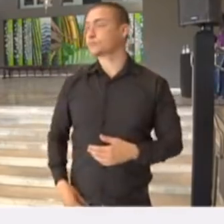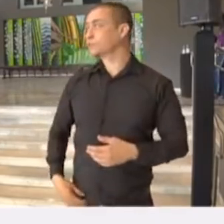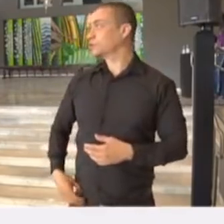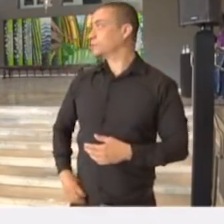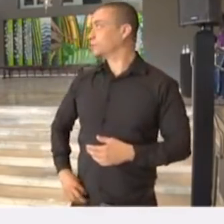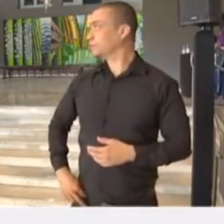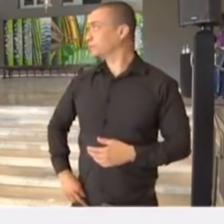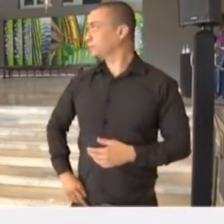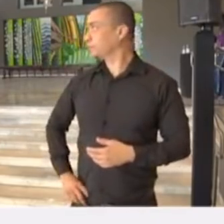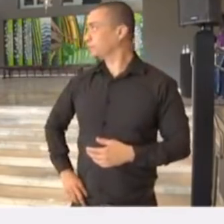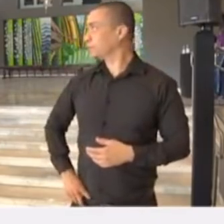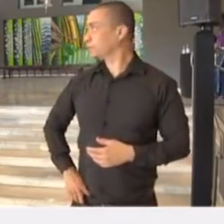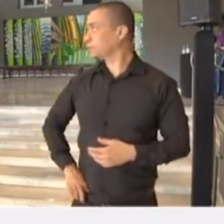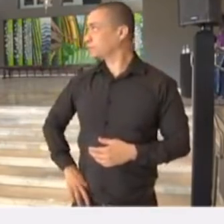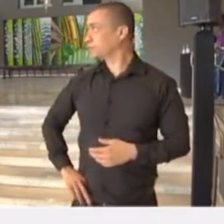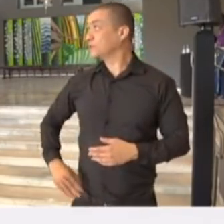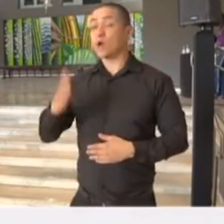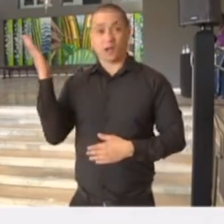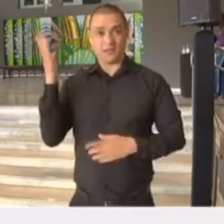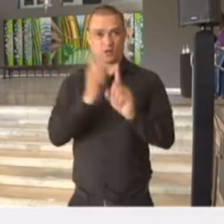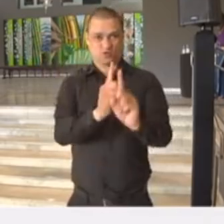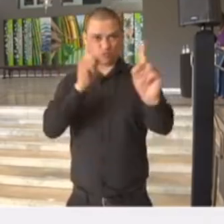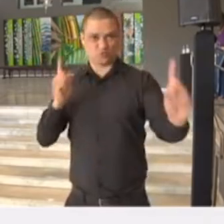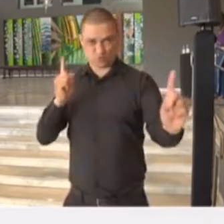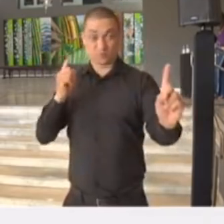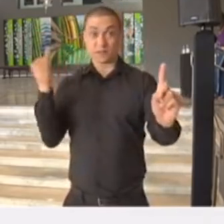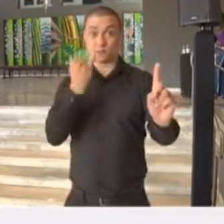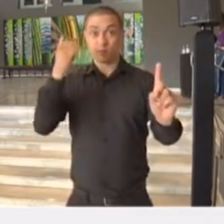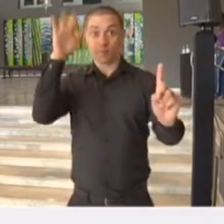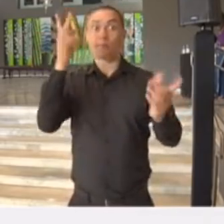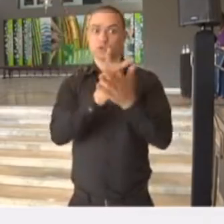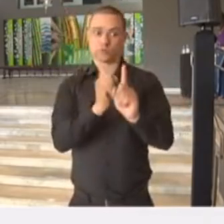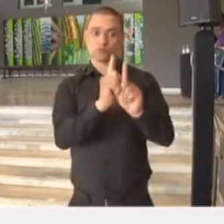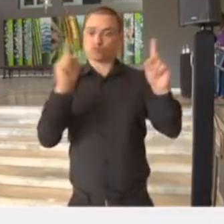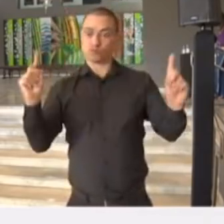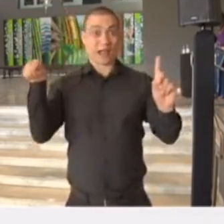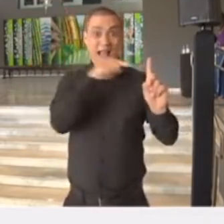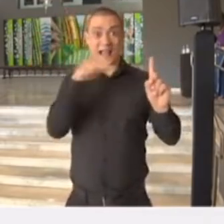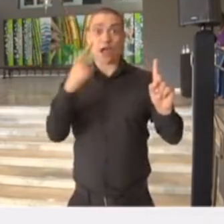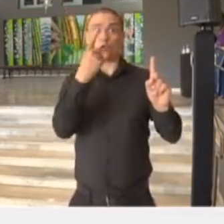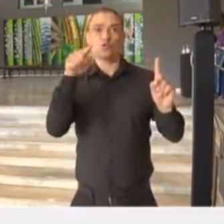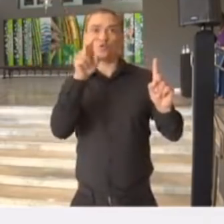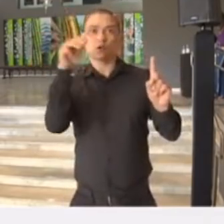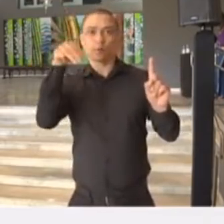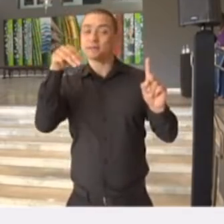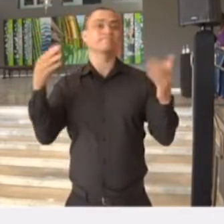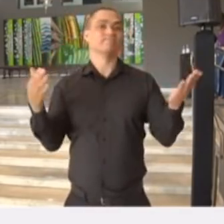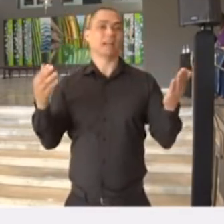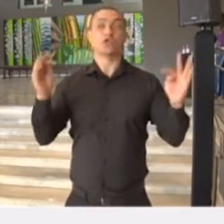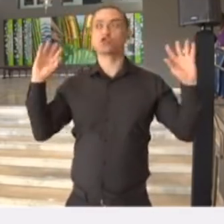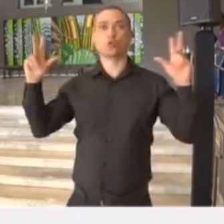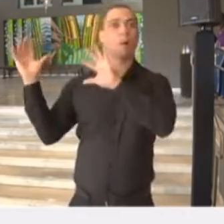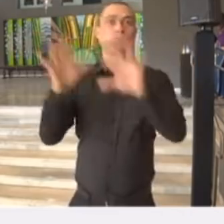Dentro do distanciamento social, talvez essa seja a regra mais importante, manter o distanciamento de um metro e meio. E por isso nós não podemos voltar com